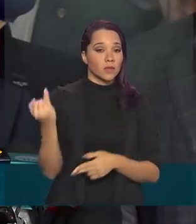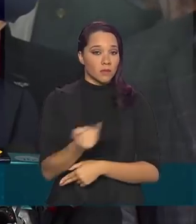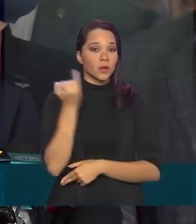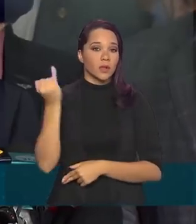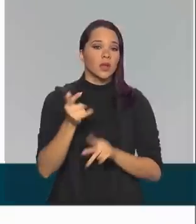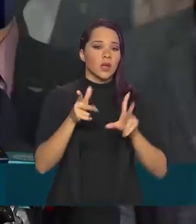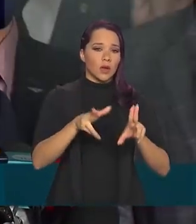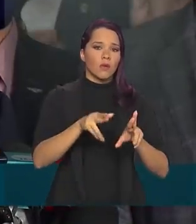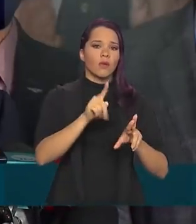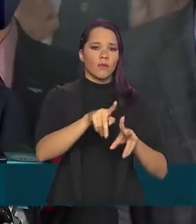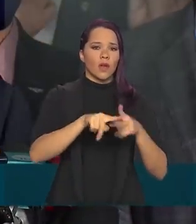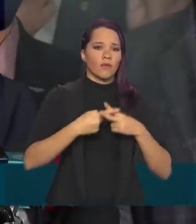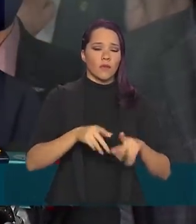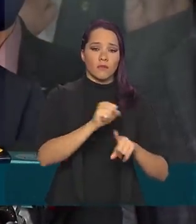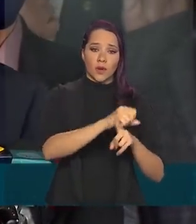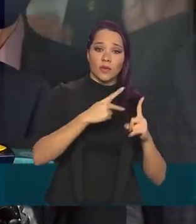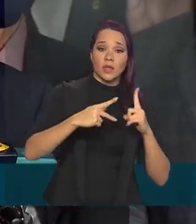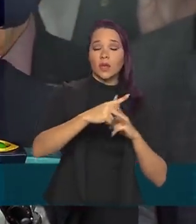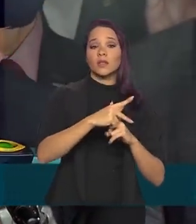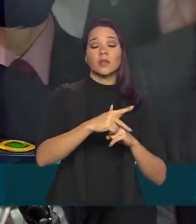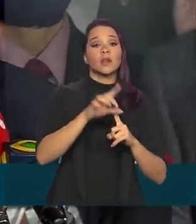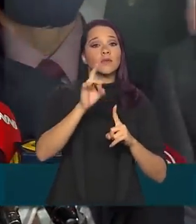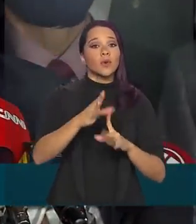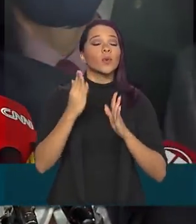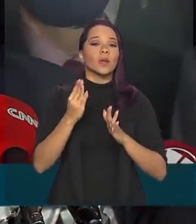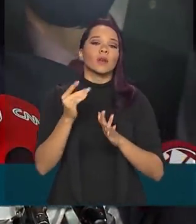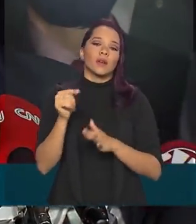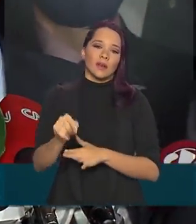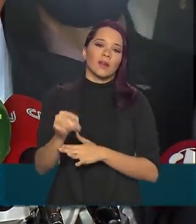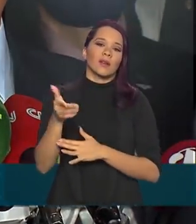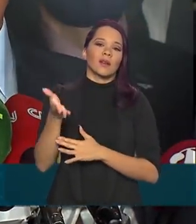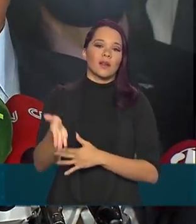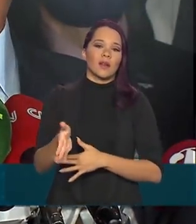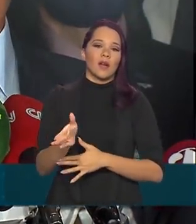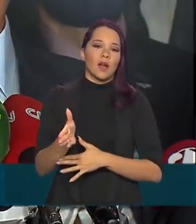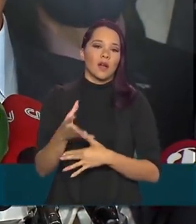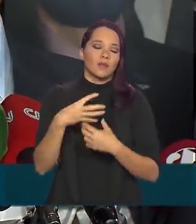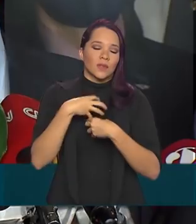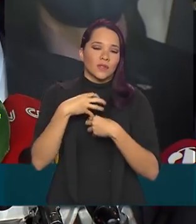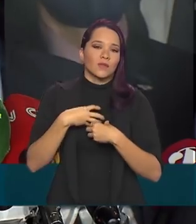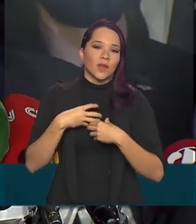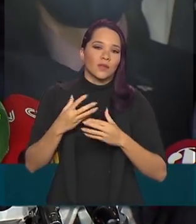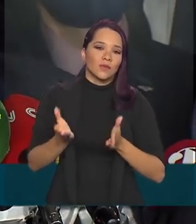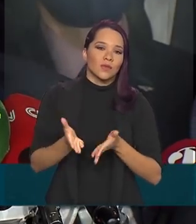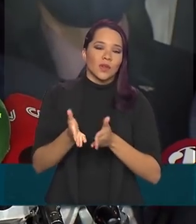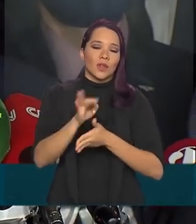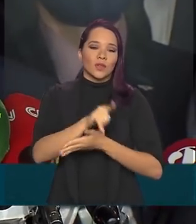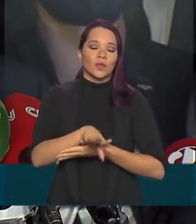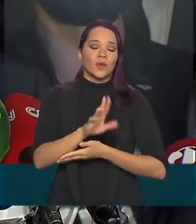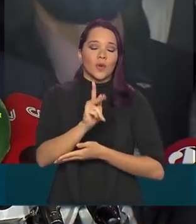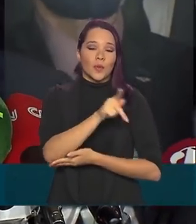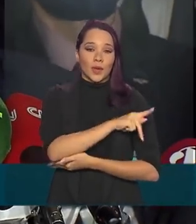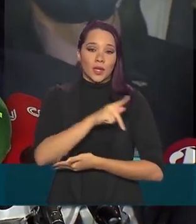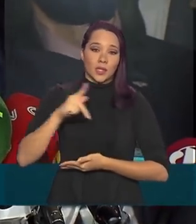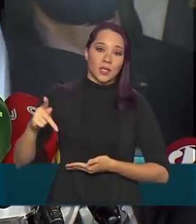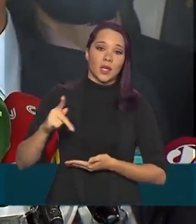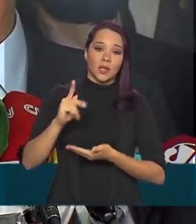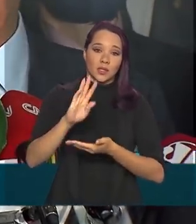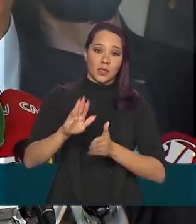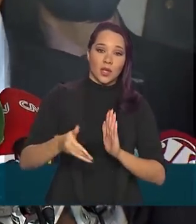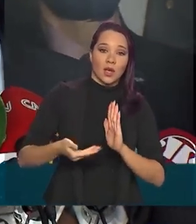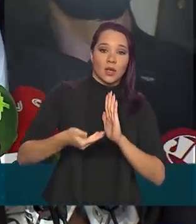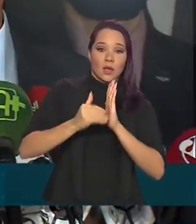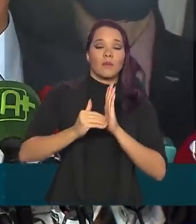foi a Previdenciária. Isso foi possível graças ao espírito construtivo do presidente da Câmara, deputado Rodrigo Maia,